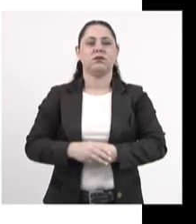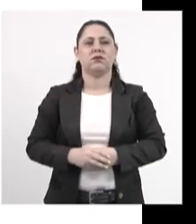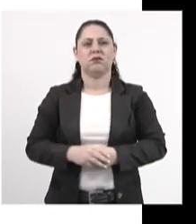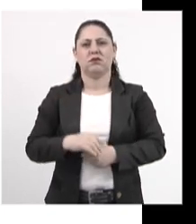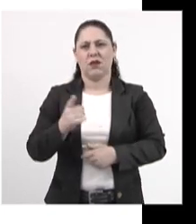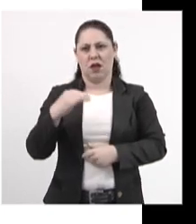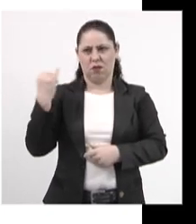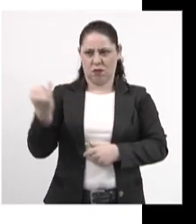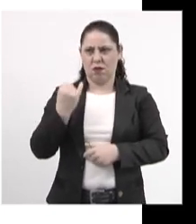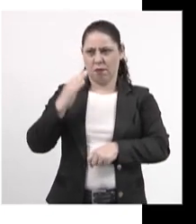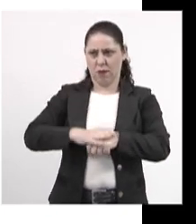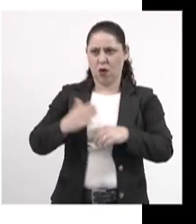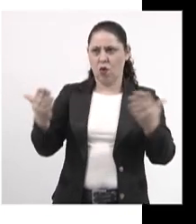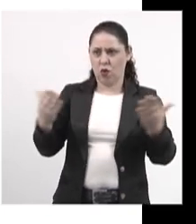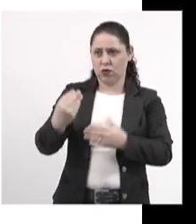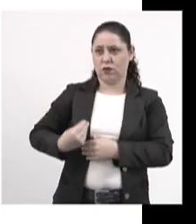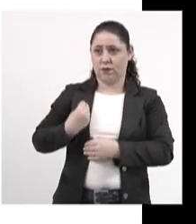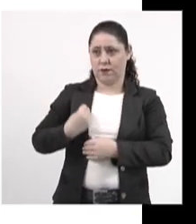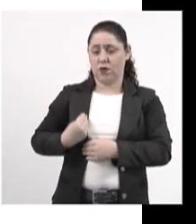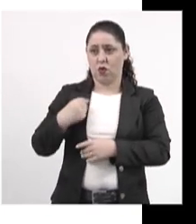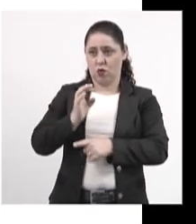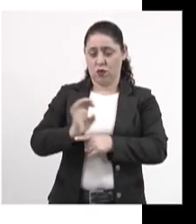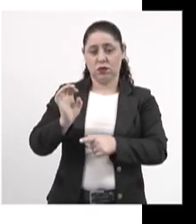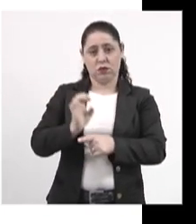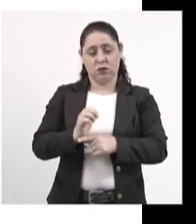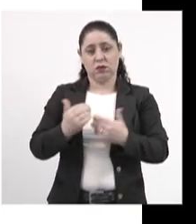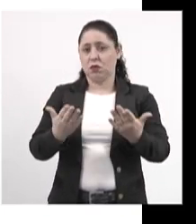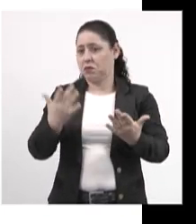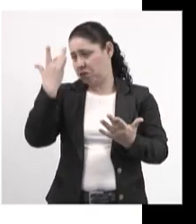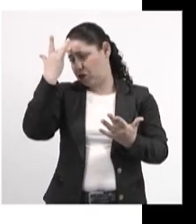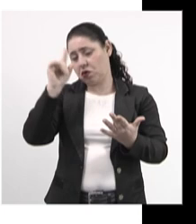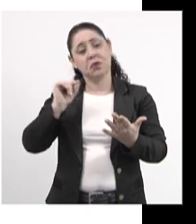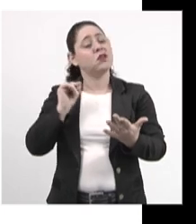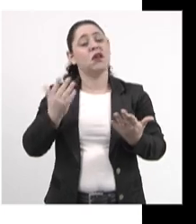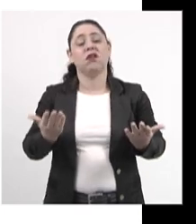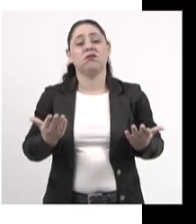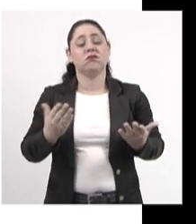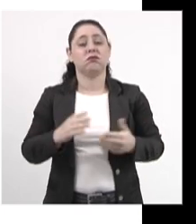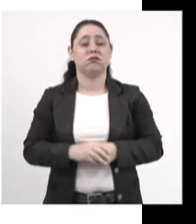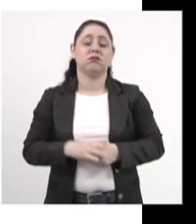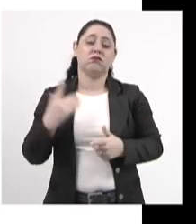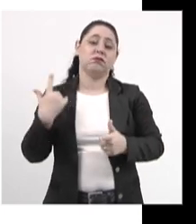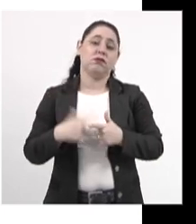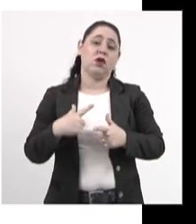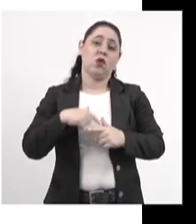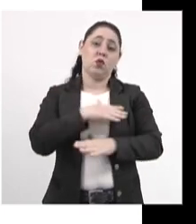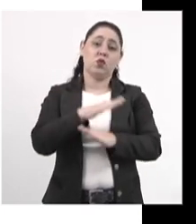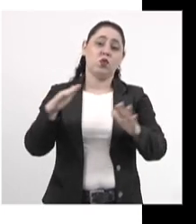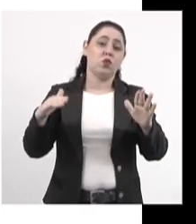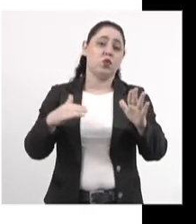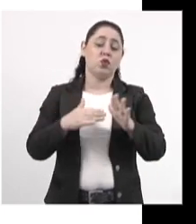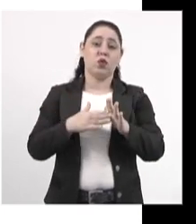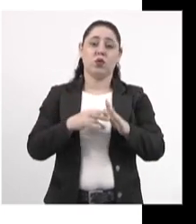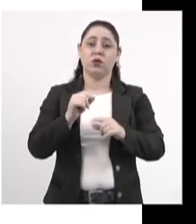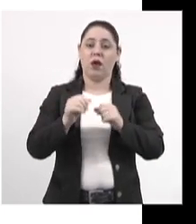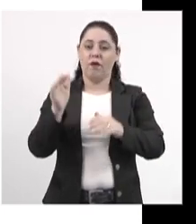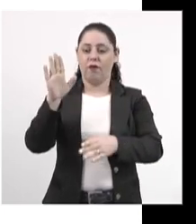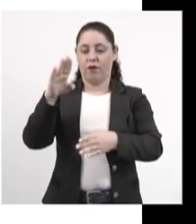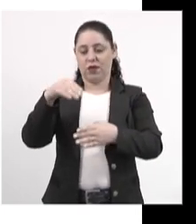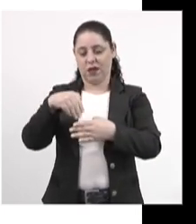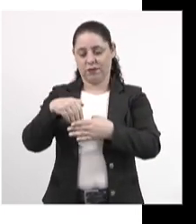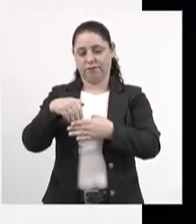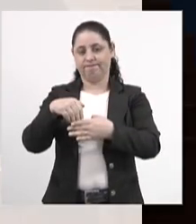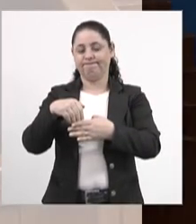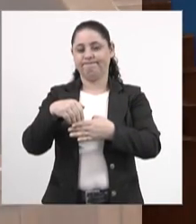coisa mais importante hoje da vida do Mato Grosso do Sul, eu não sei o que é. Por quê? Isso tudo está na iminência de ser votado.